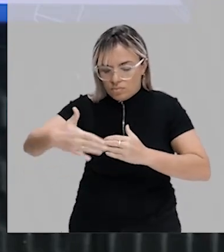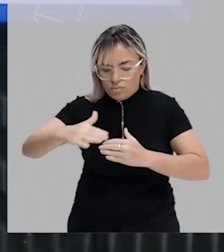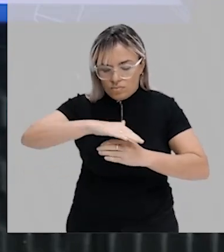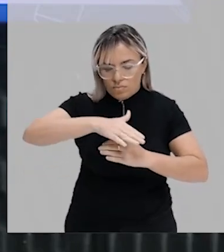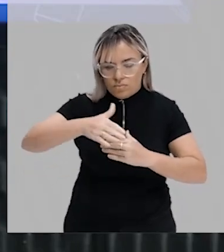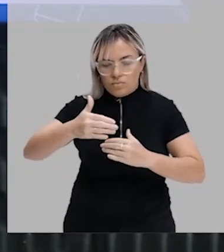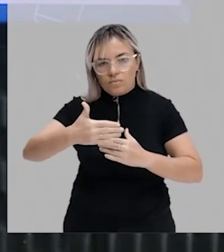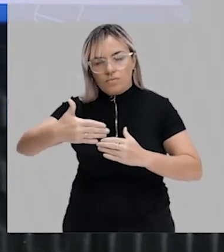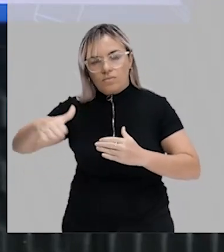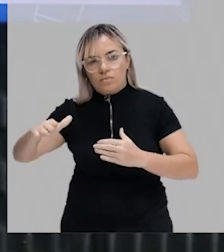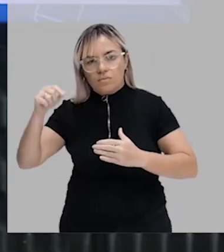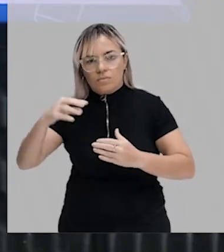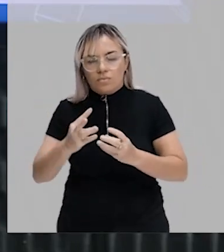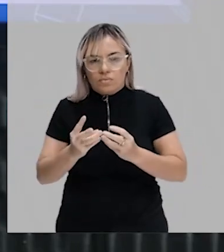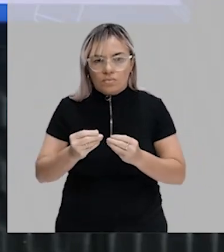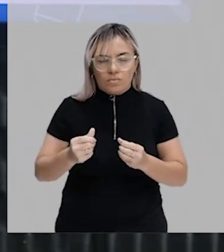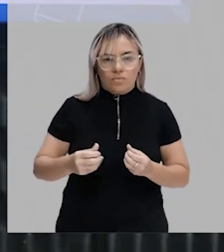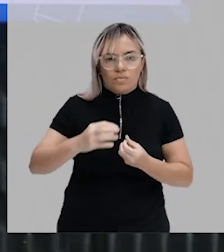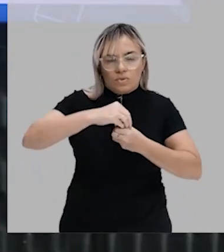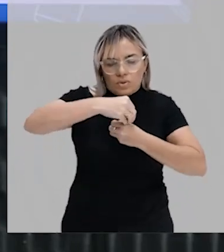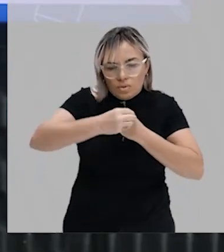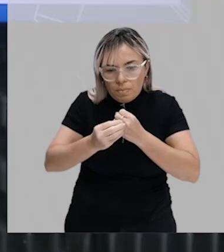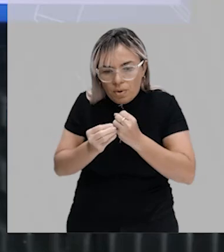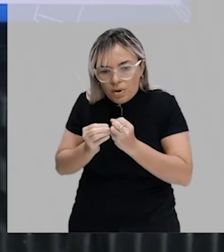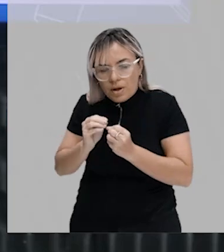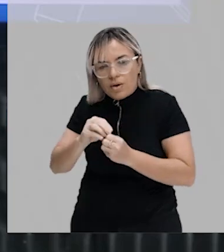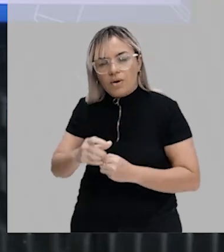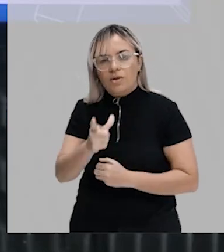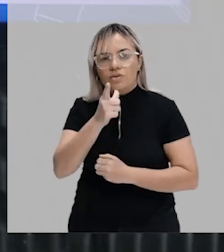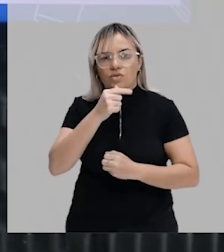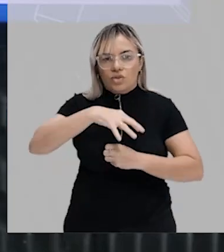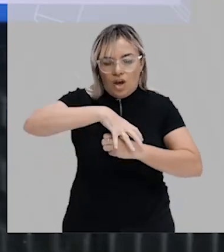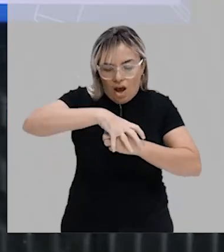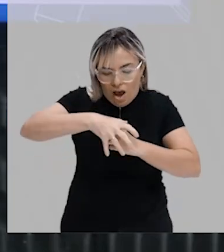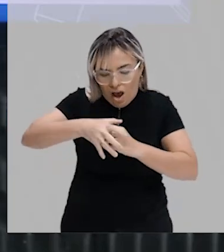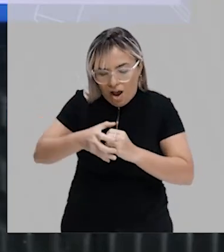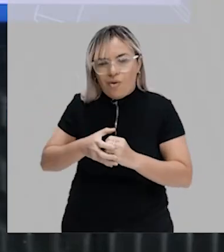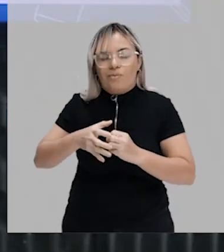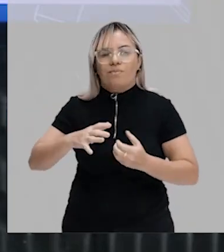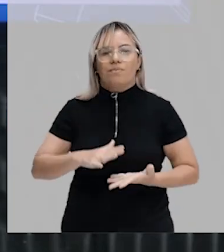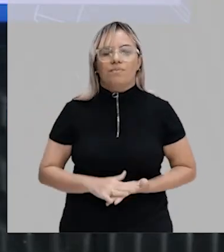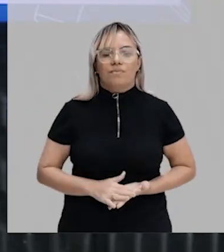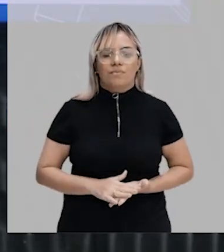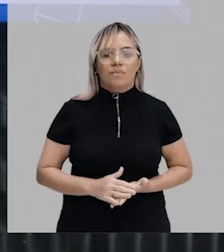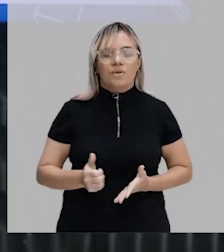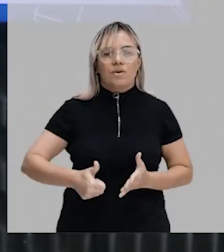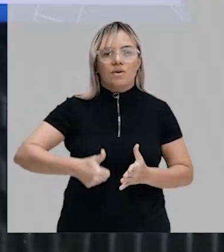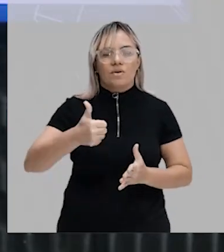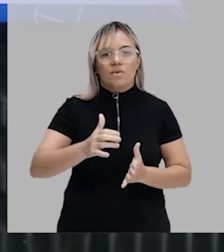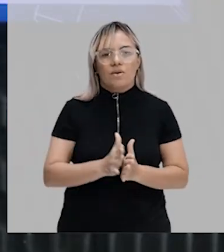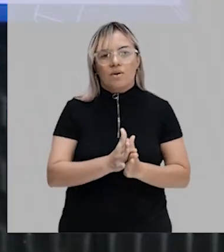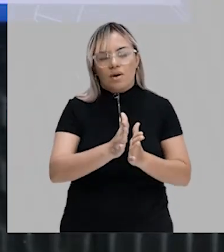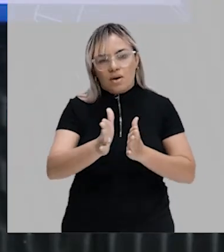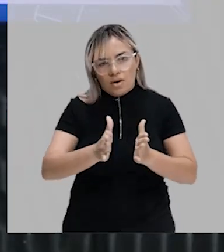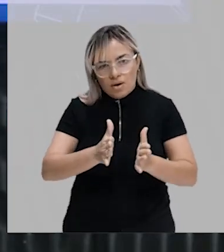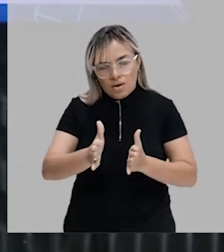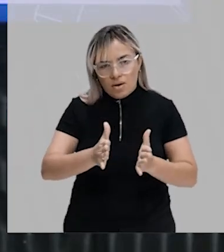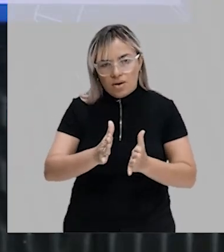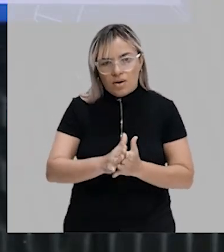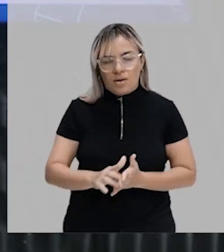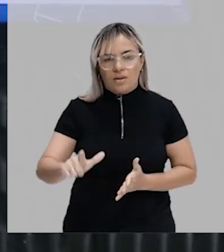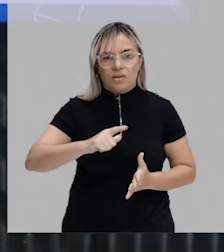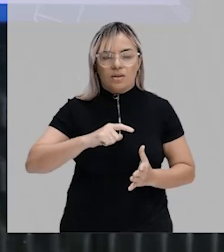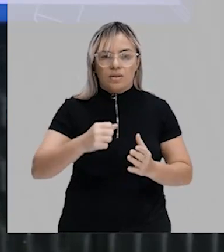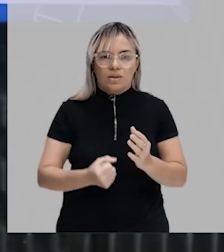época era uma membrana feita por moléculas de água. Então, esse foi o primeiro passo para a existência dos primeiros seres vivos, segundo